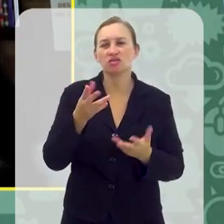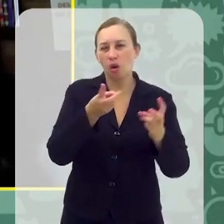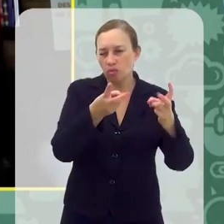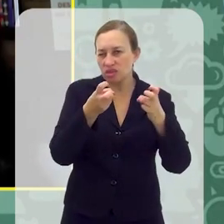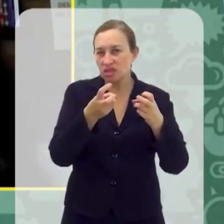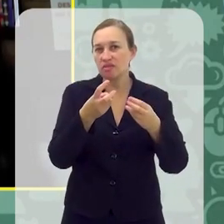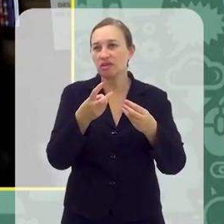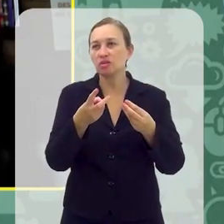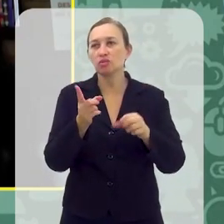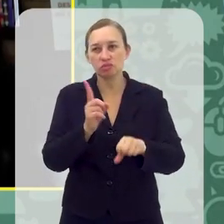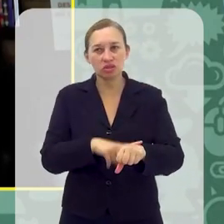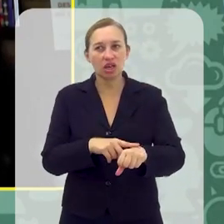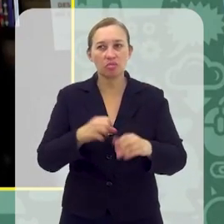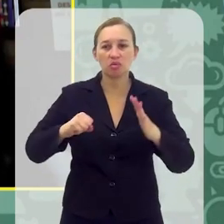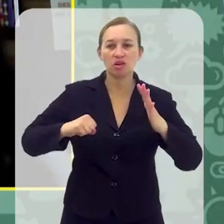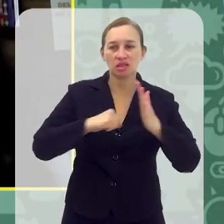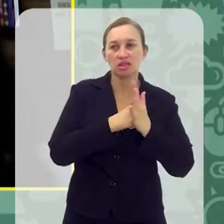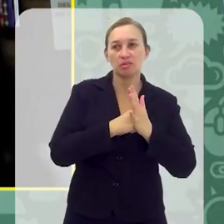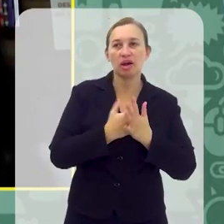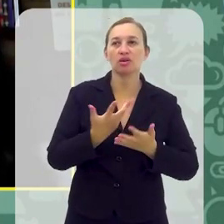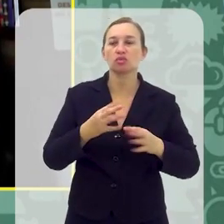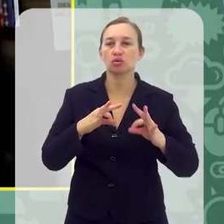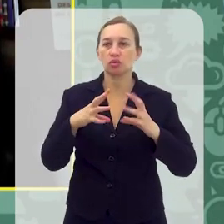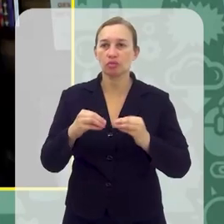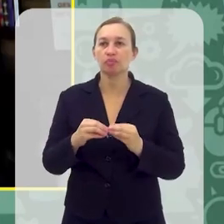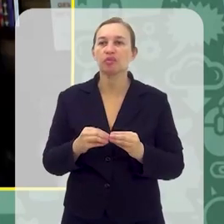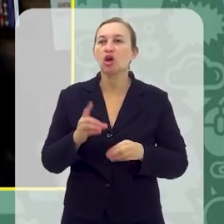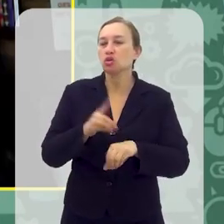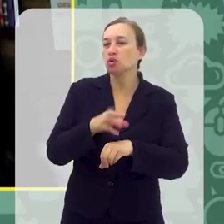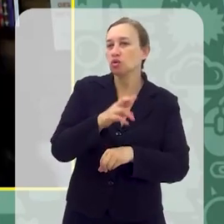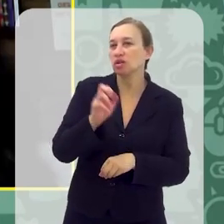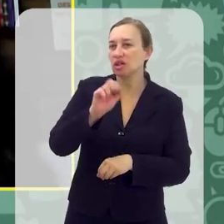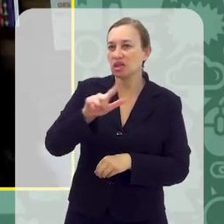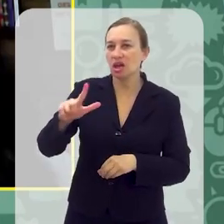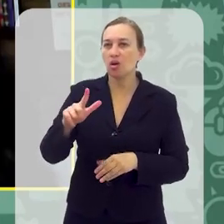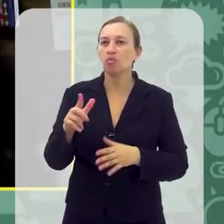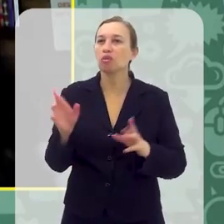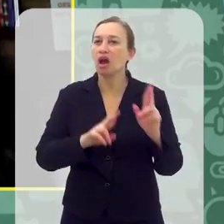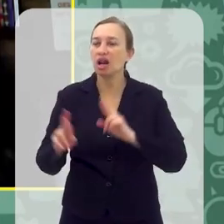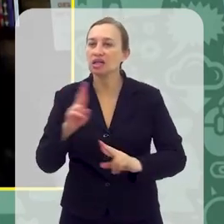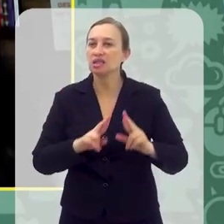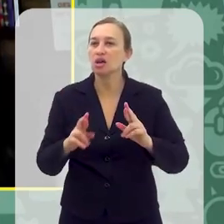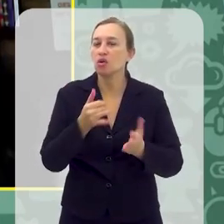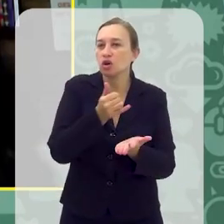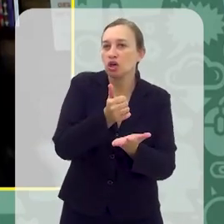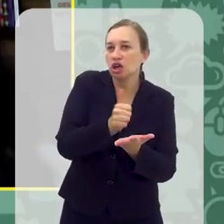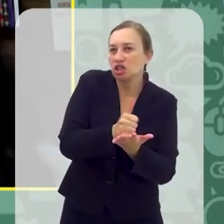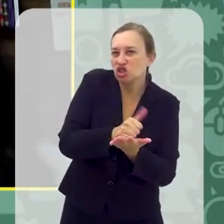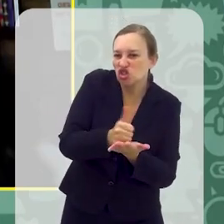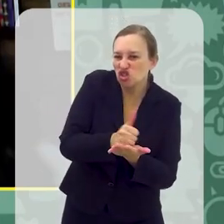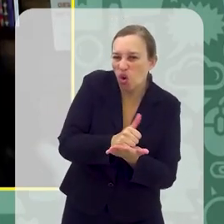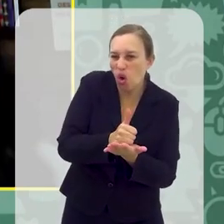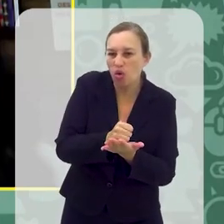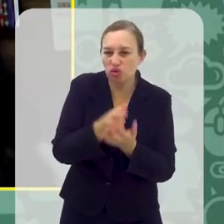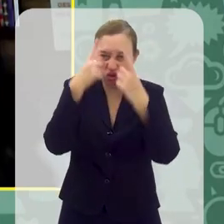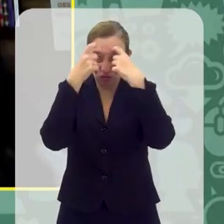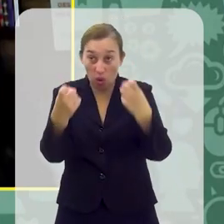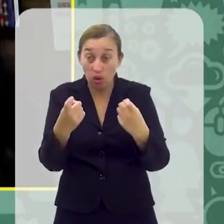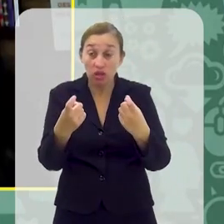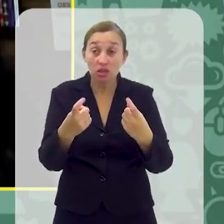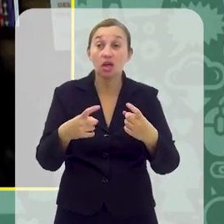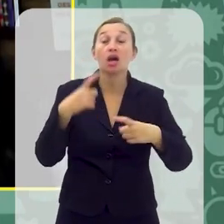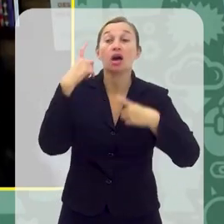estar observando com o tempo aí esses impactos. É, doutor Daniel, em relação a esses jogos violentos, que eu acho que é uma grande